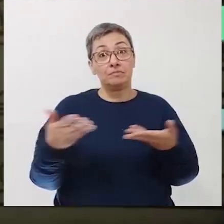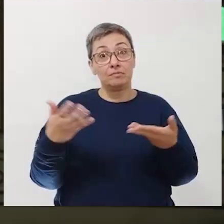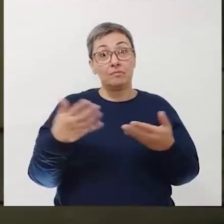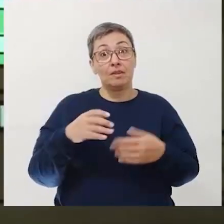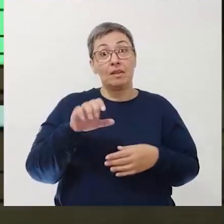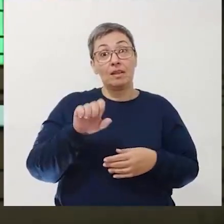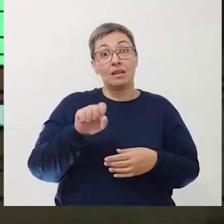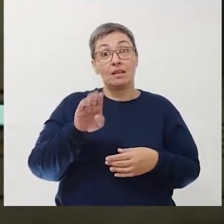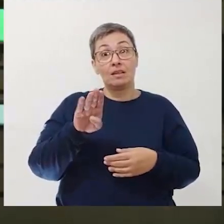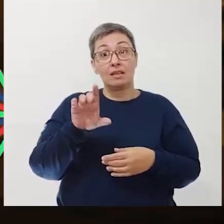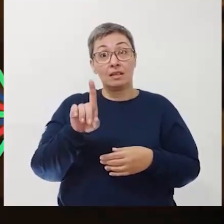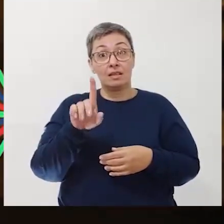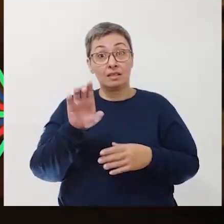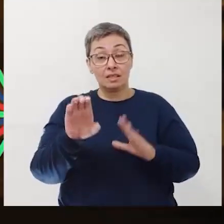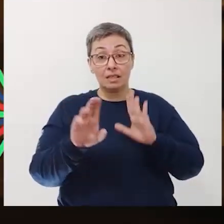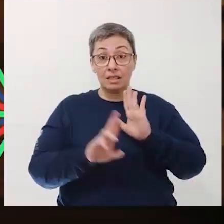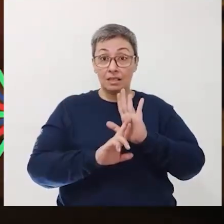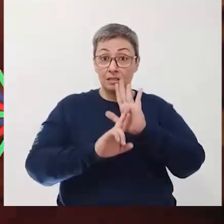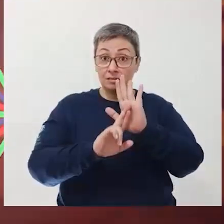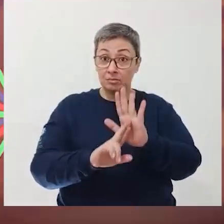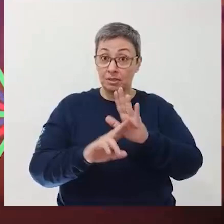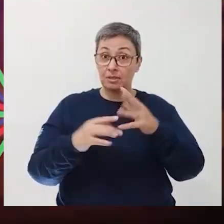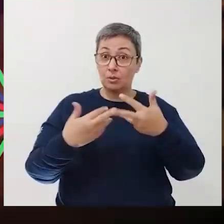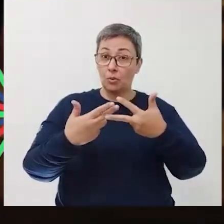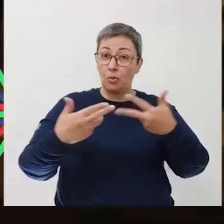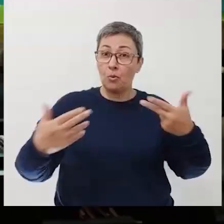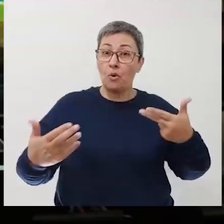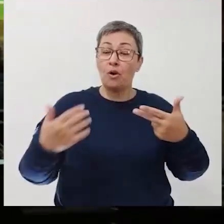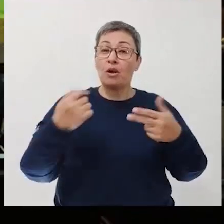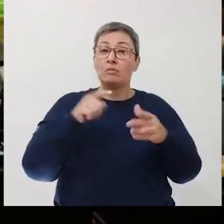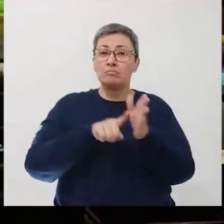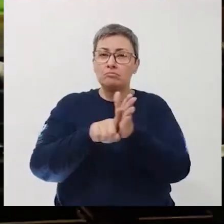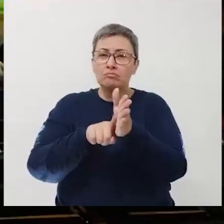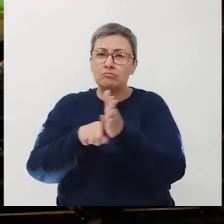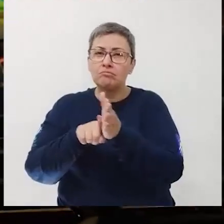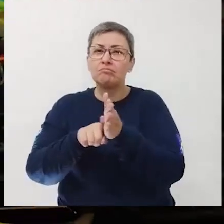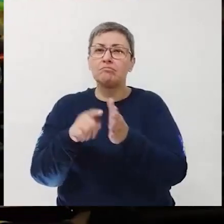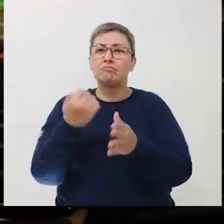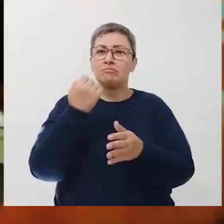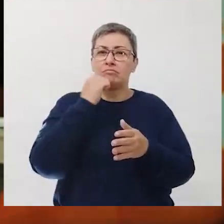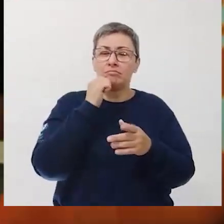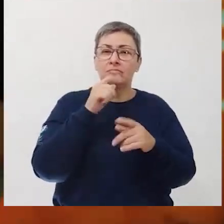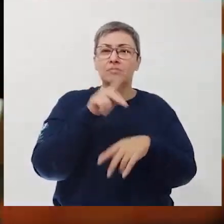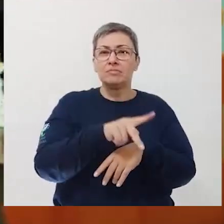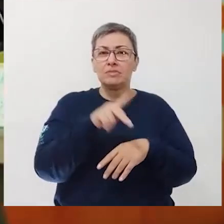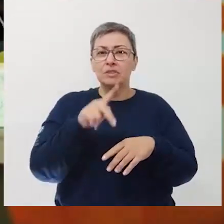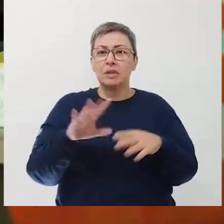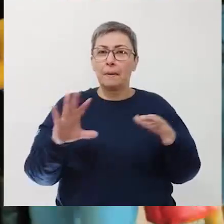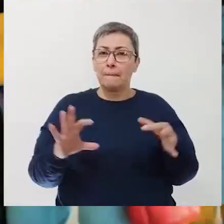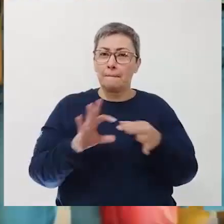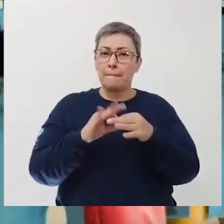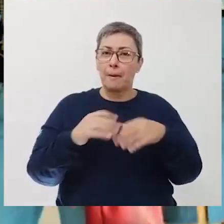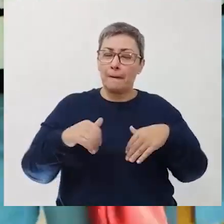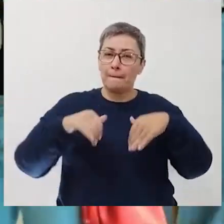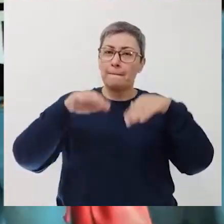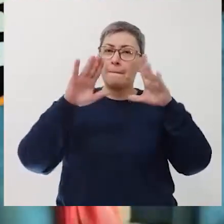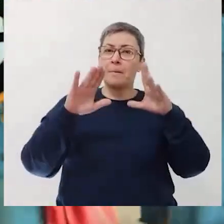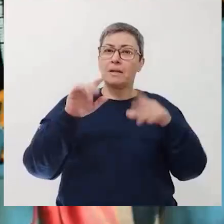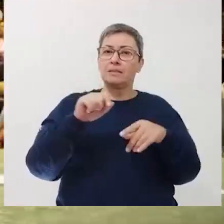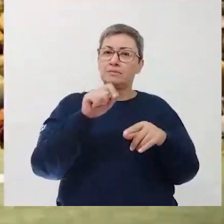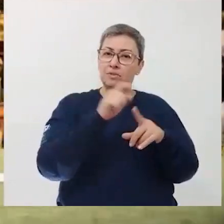Hoje, a SBPC representa milhares de pesquisadores, estudantes e amigos da ciência e integra mais de 140